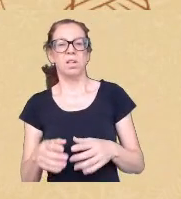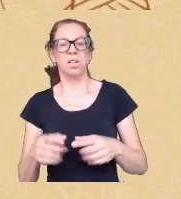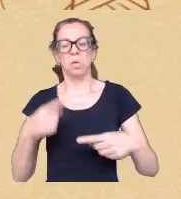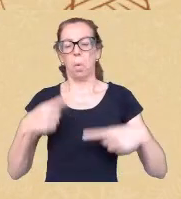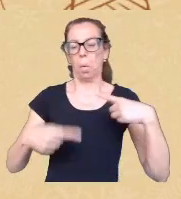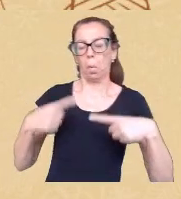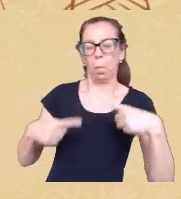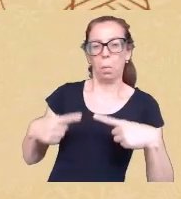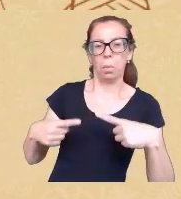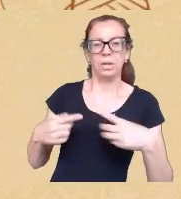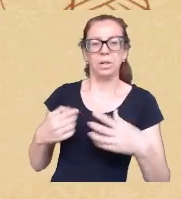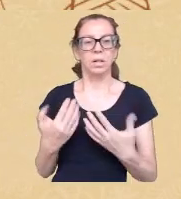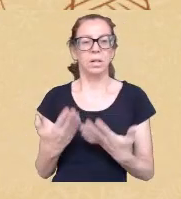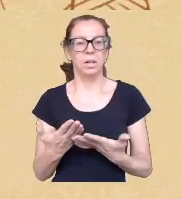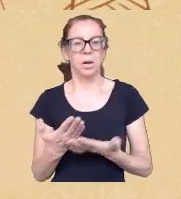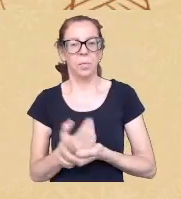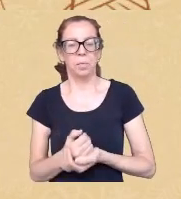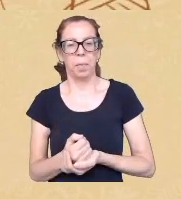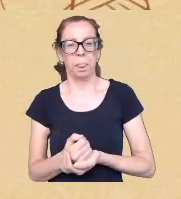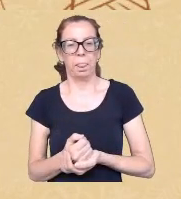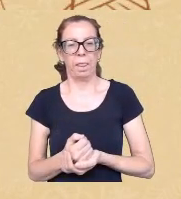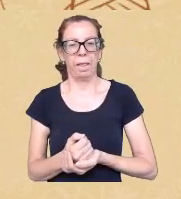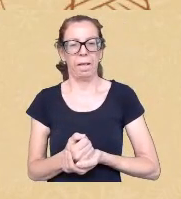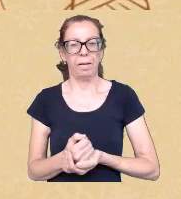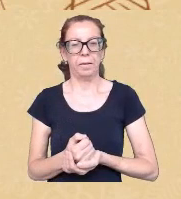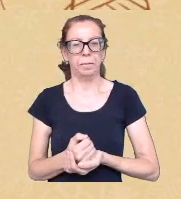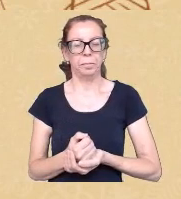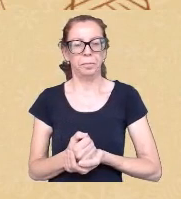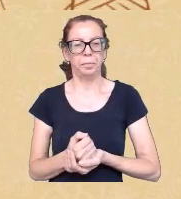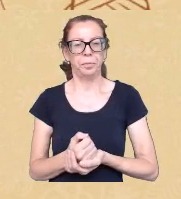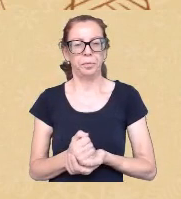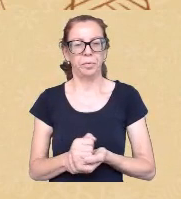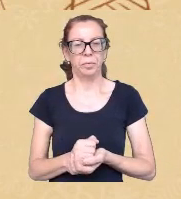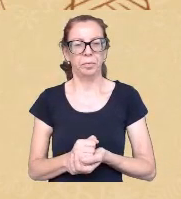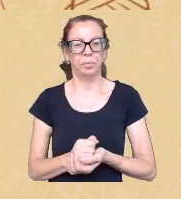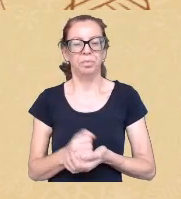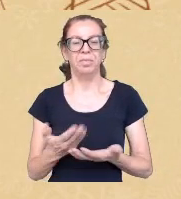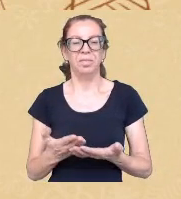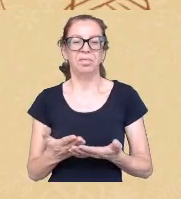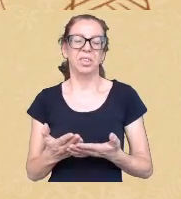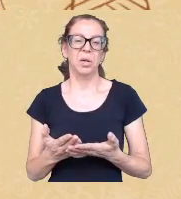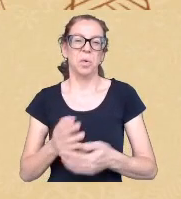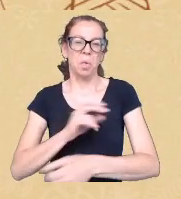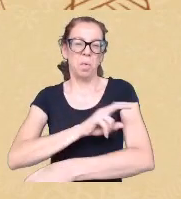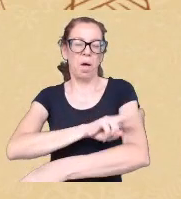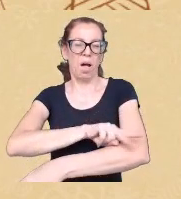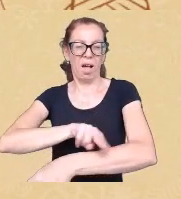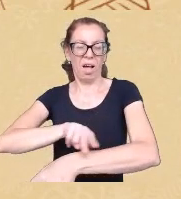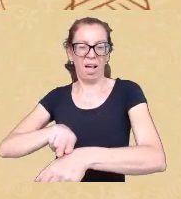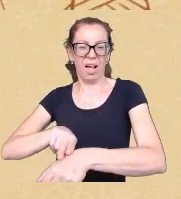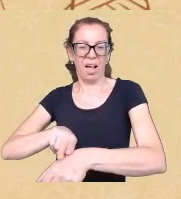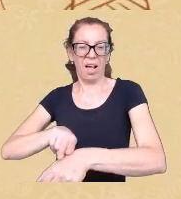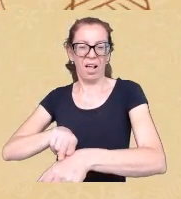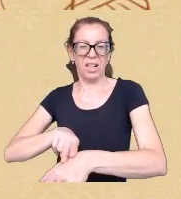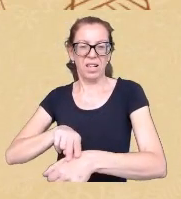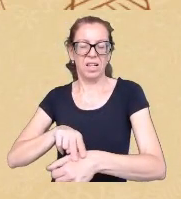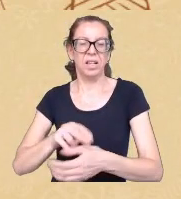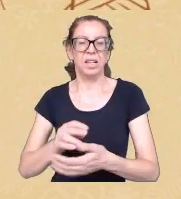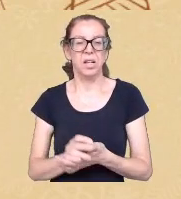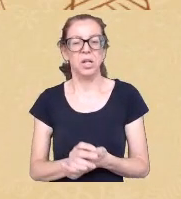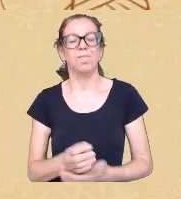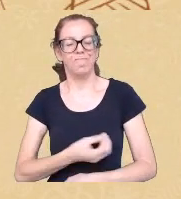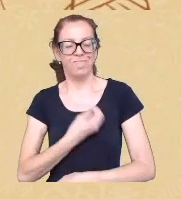desse capitalismo desenfreado que é o racismo então estar nesse lugar de